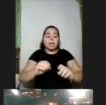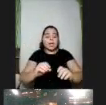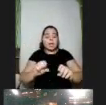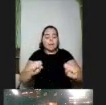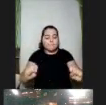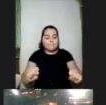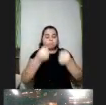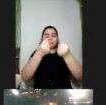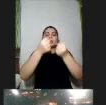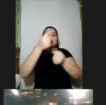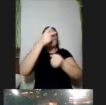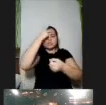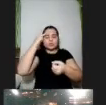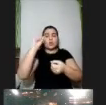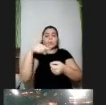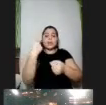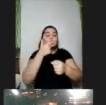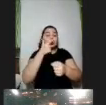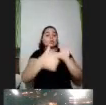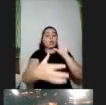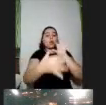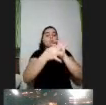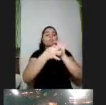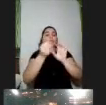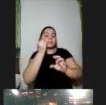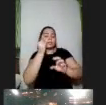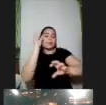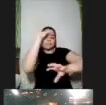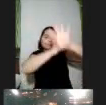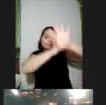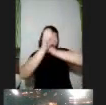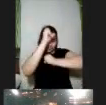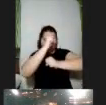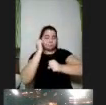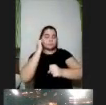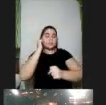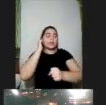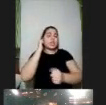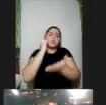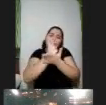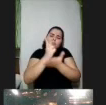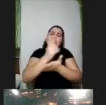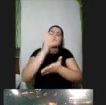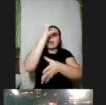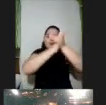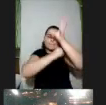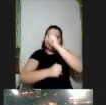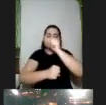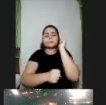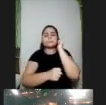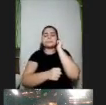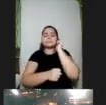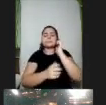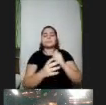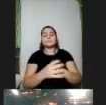interesse em aprender e em continuar aprendendo em relação a esses interesses esse é